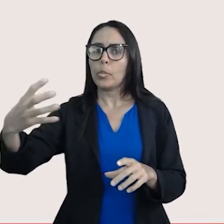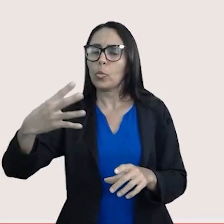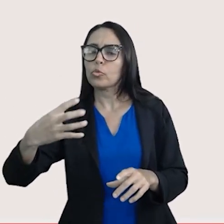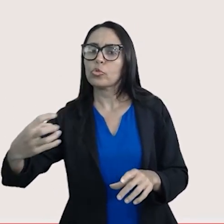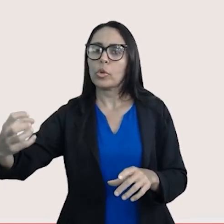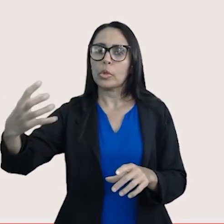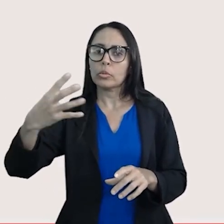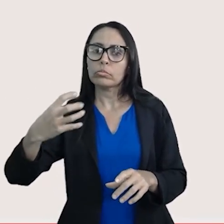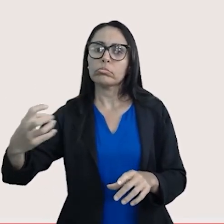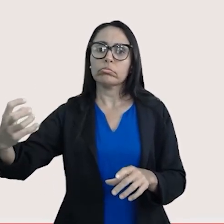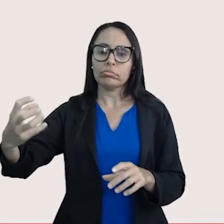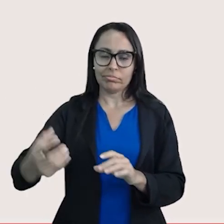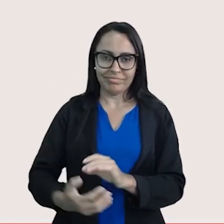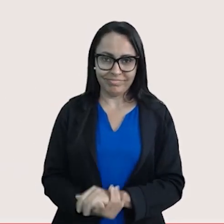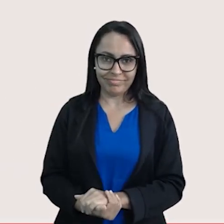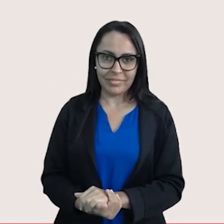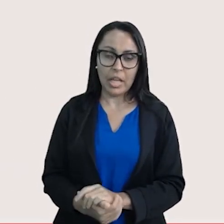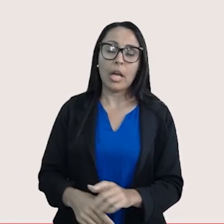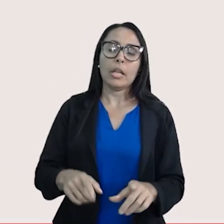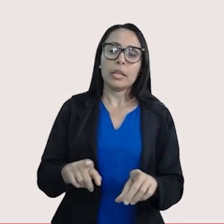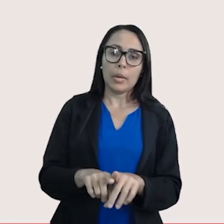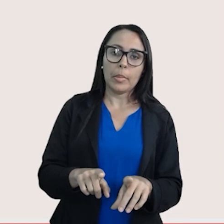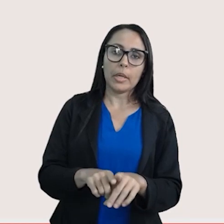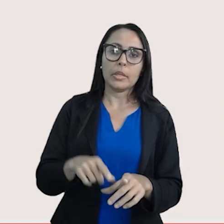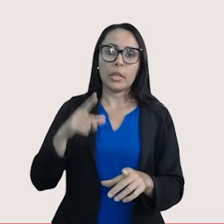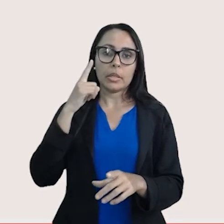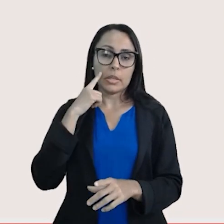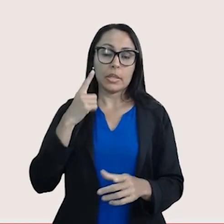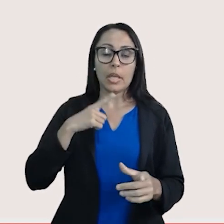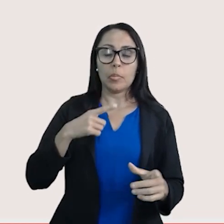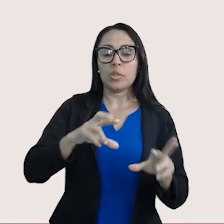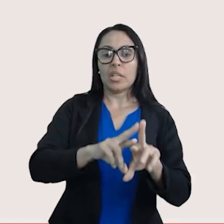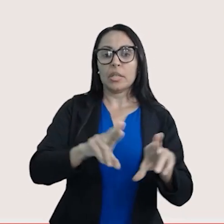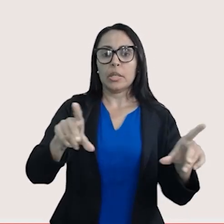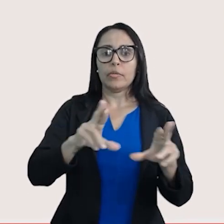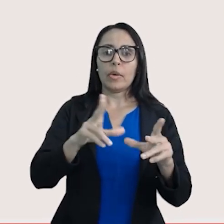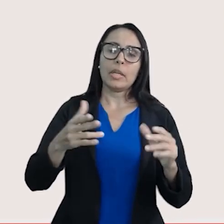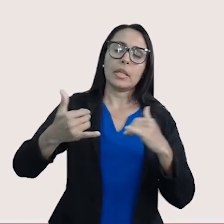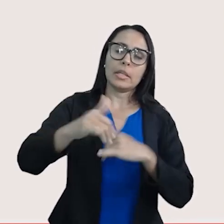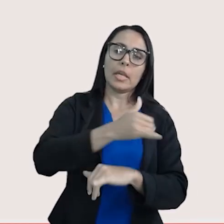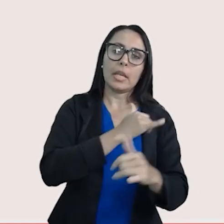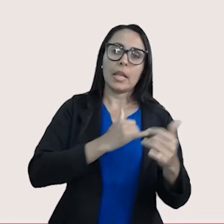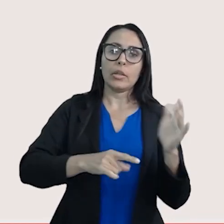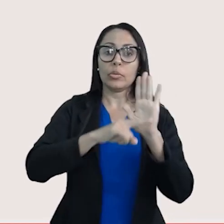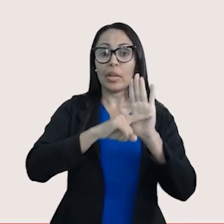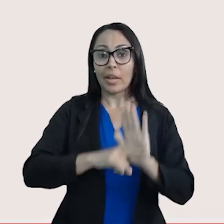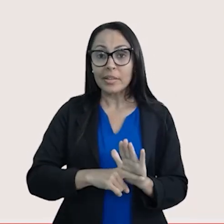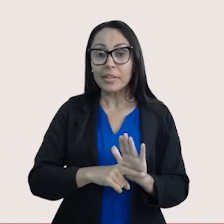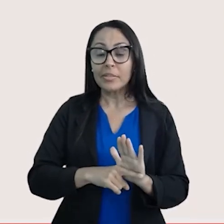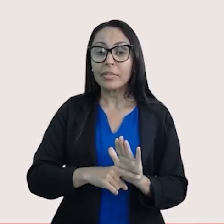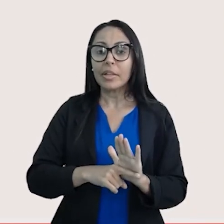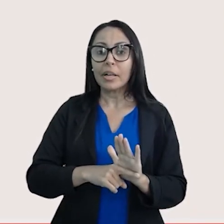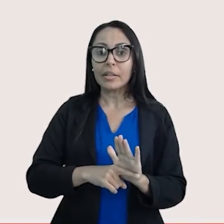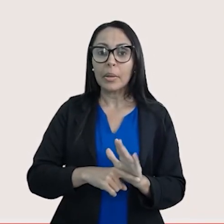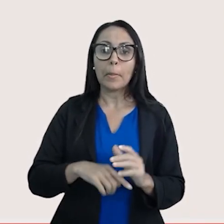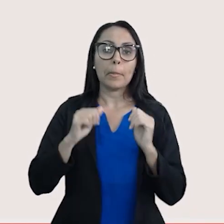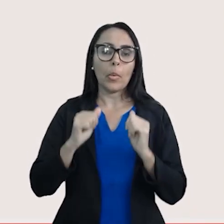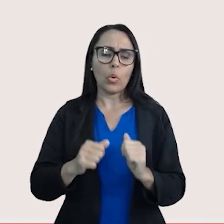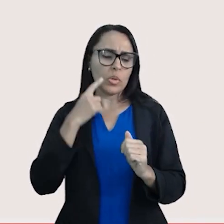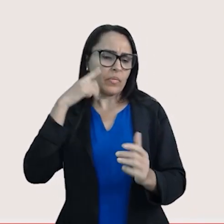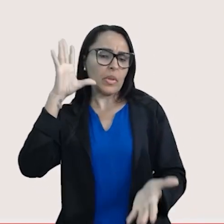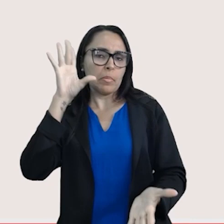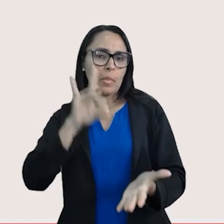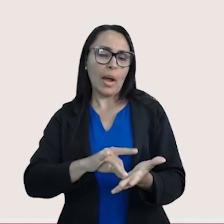eletrônica pra si. Logo, quer dizer que eu tenho uma diferença de eletronegatividade. Logo, posso